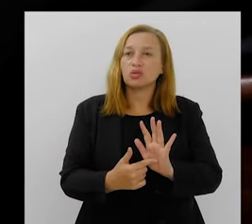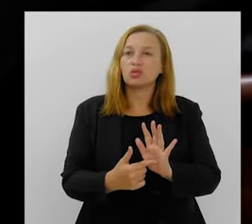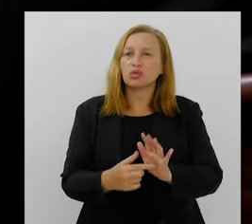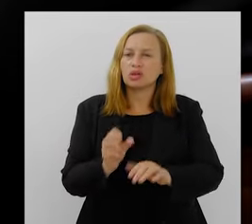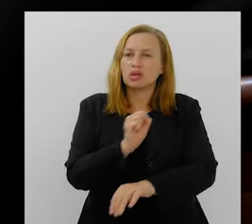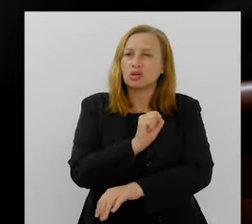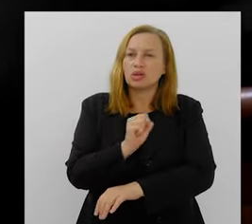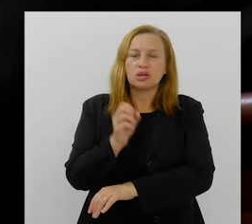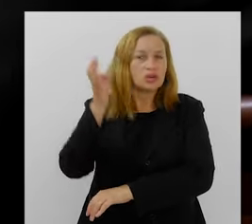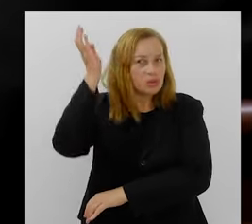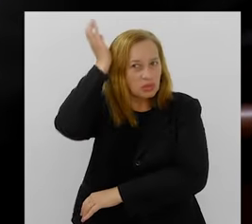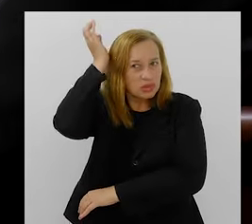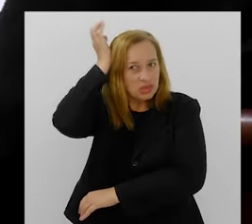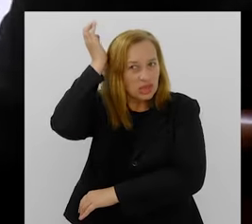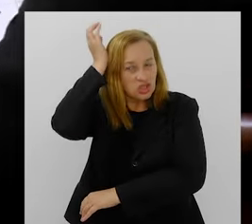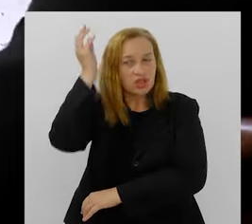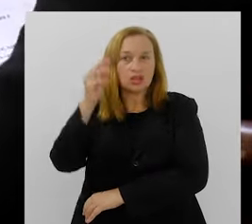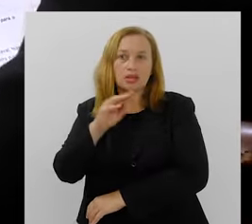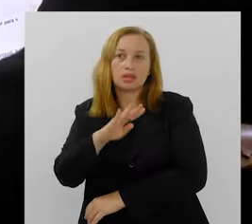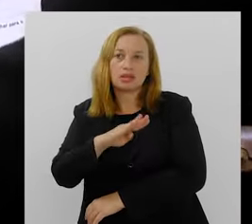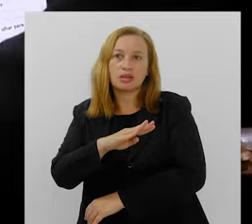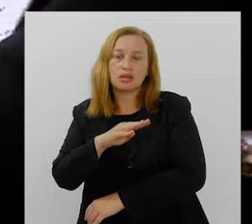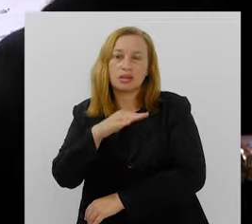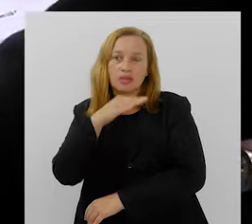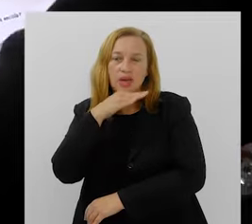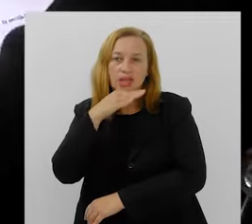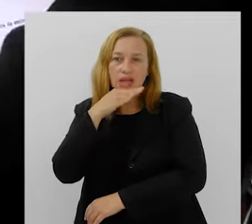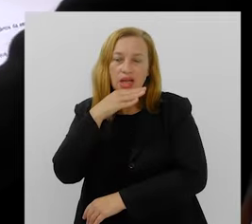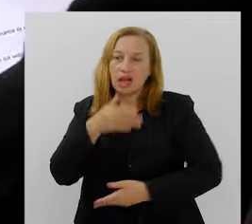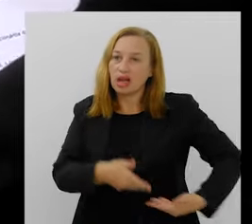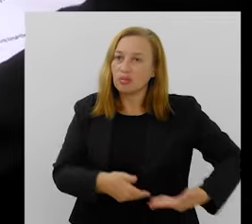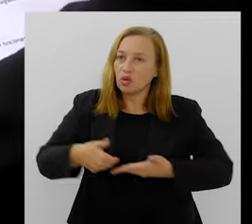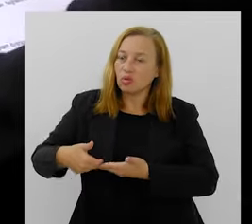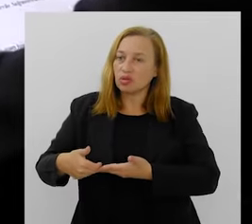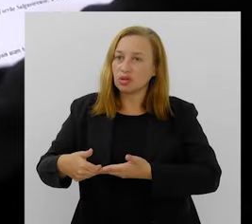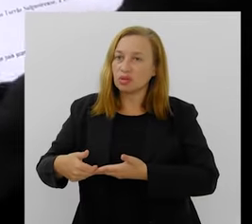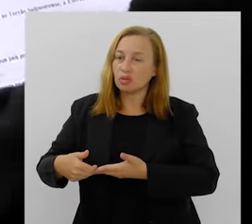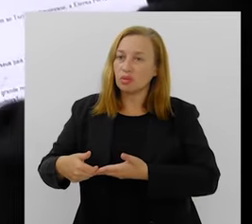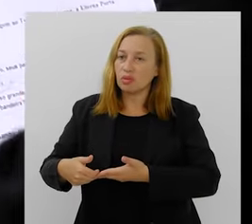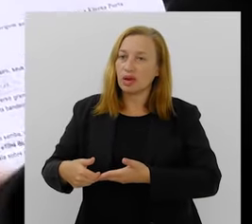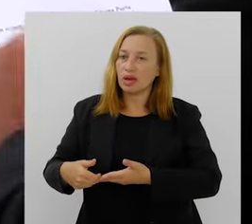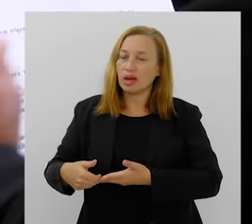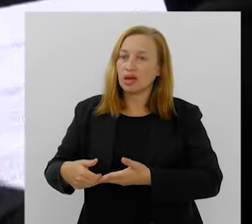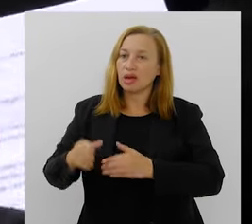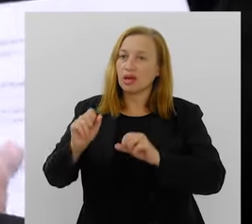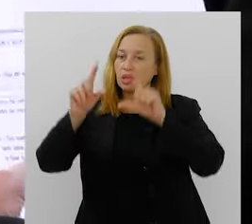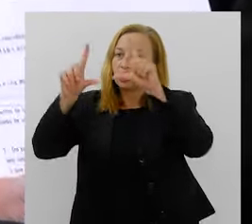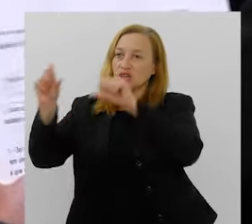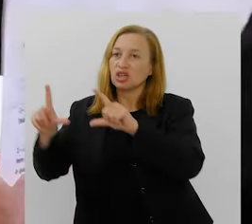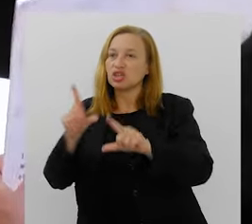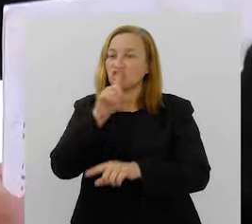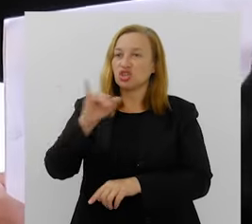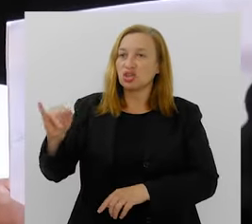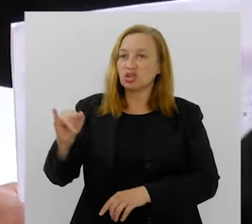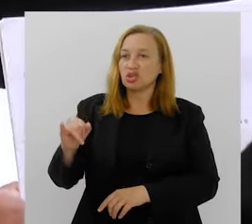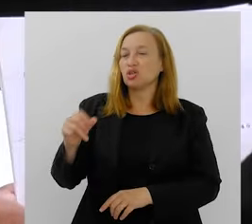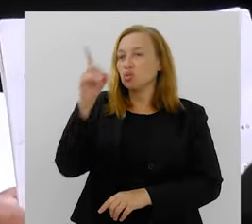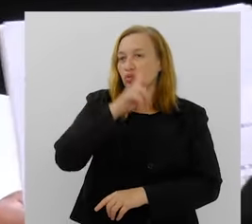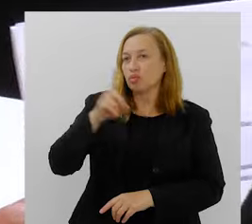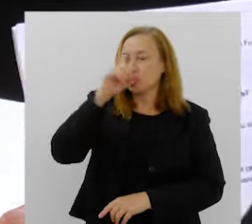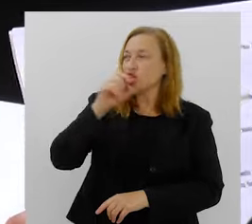Sesc, no Madureira, eu acho. E aí, ela me convidou para a exposição. Isso foi tão engraçado, que era um dia de domingo de sol.